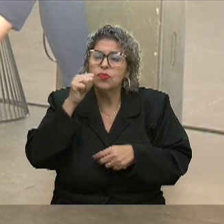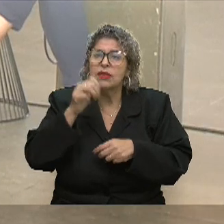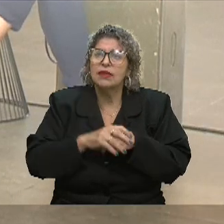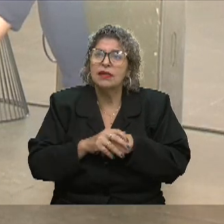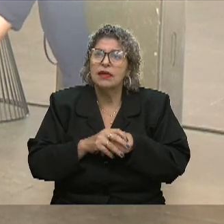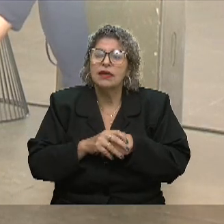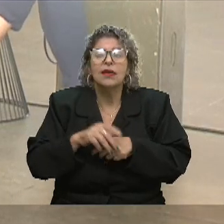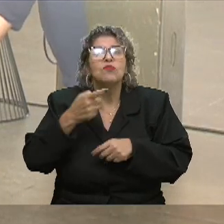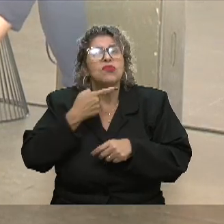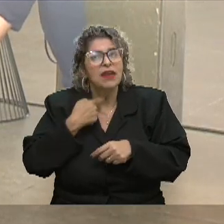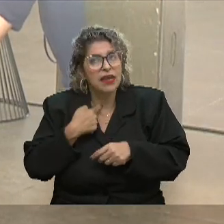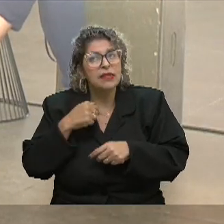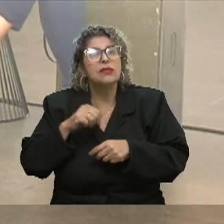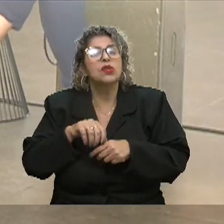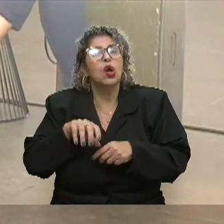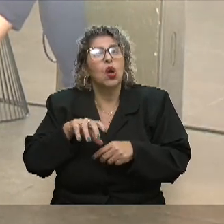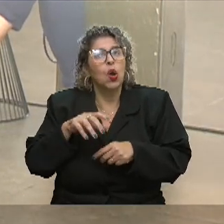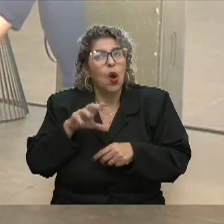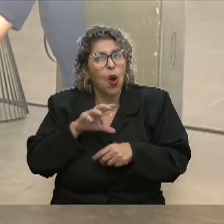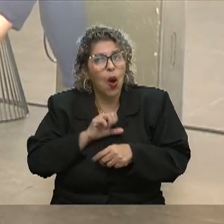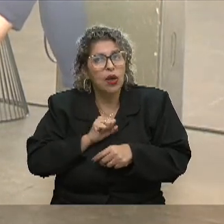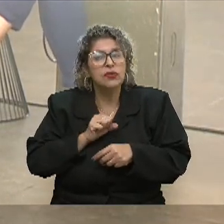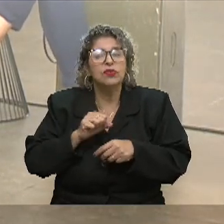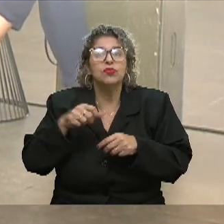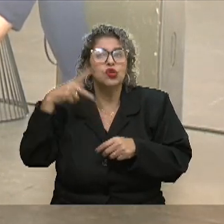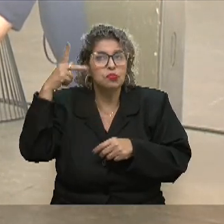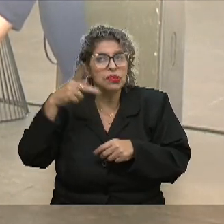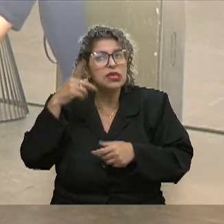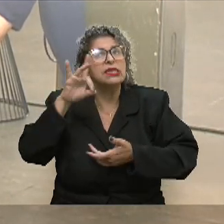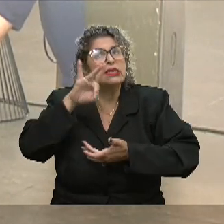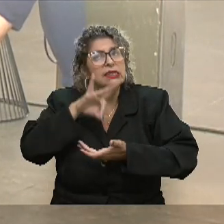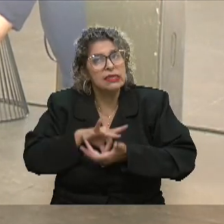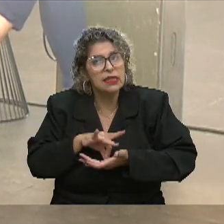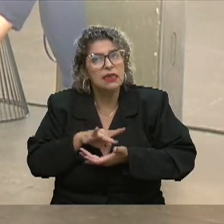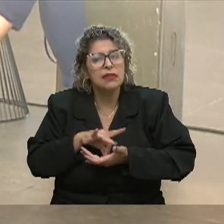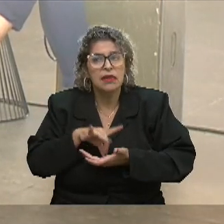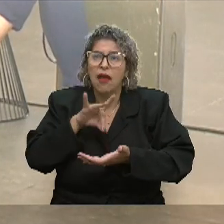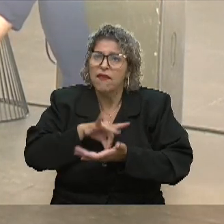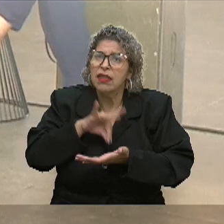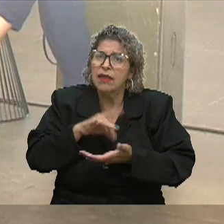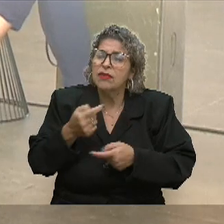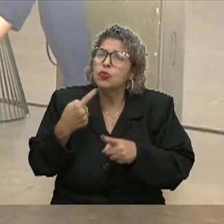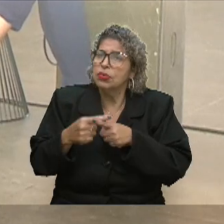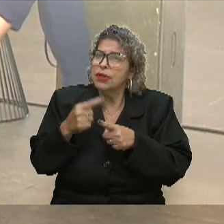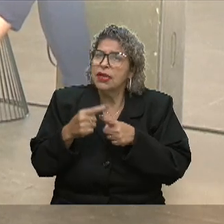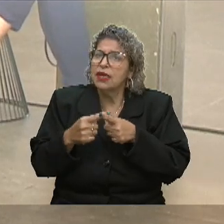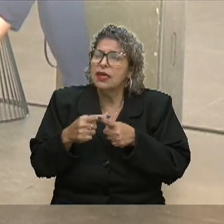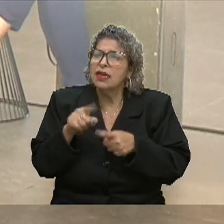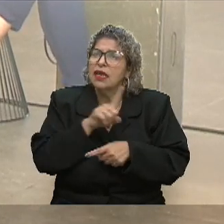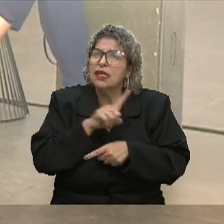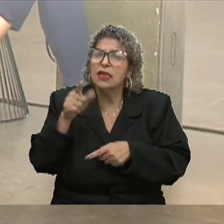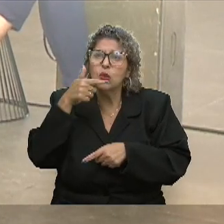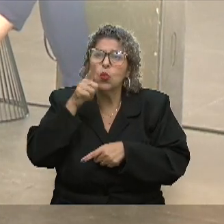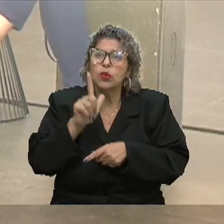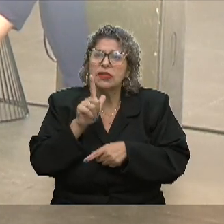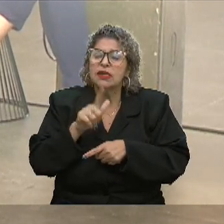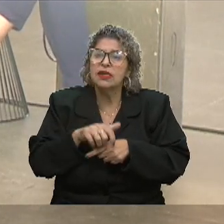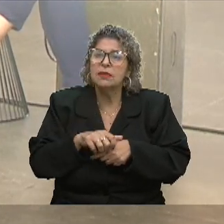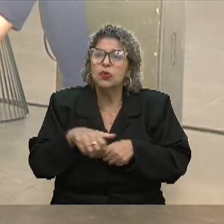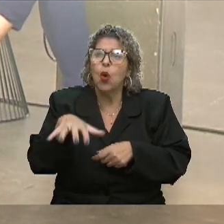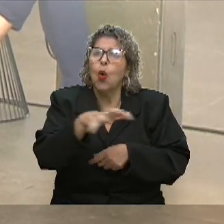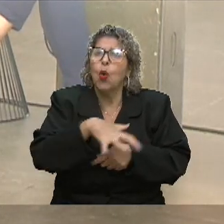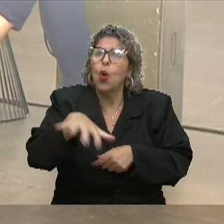Mulheres gostam de política? Sim, isso é um fato. Então, por que nós mulheres ainda não conseguimos ocupar esses